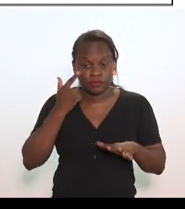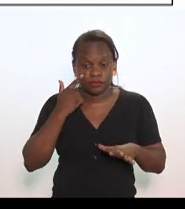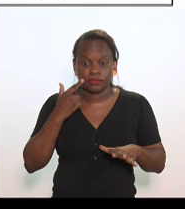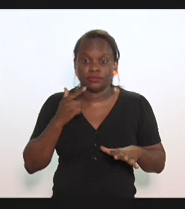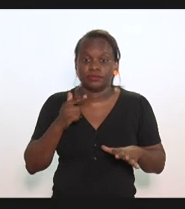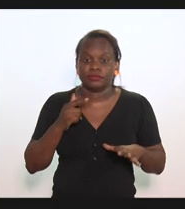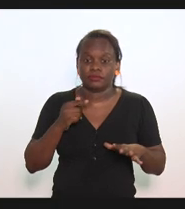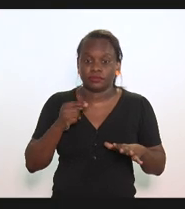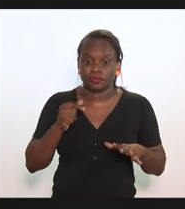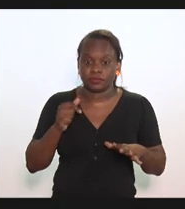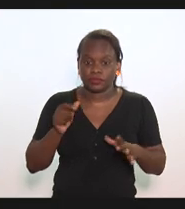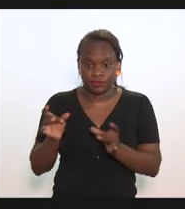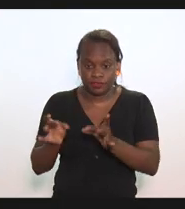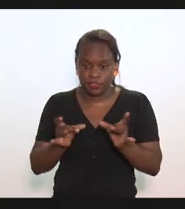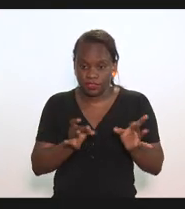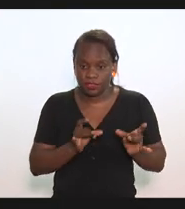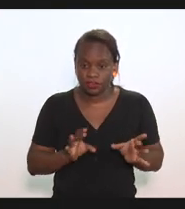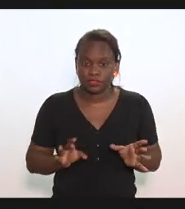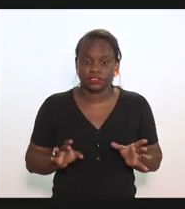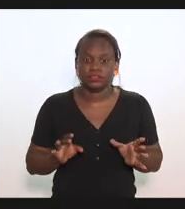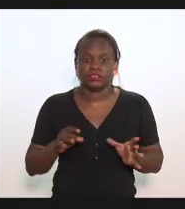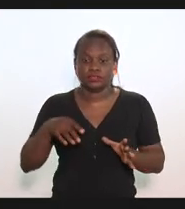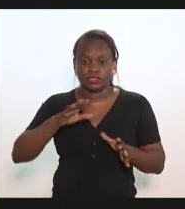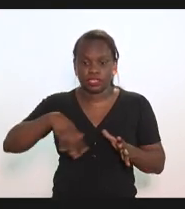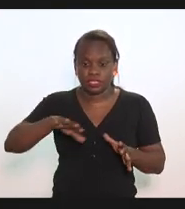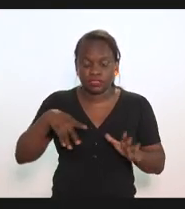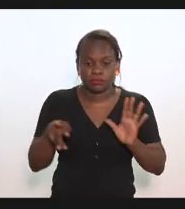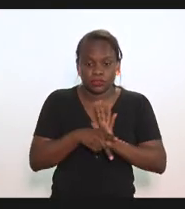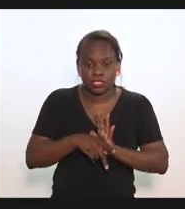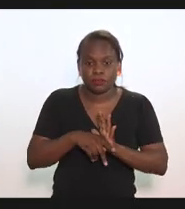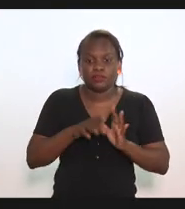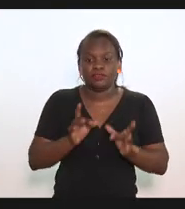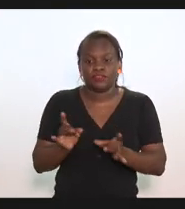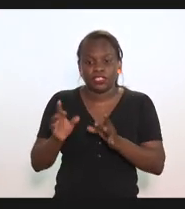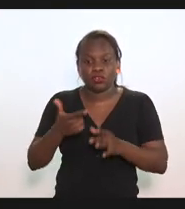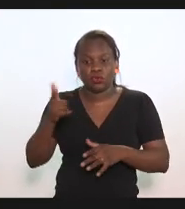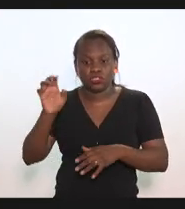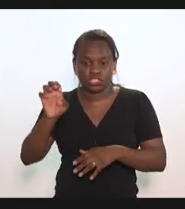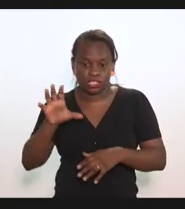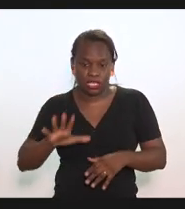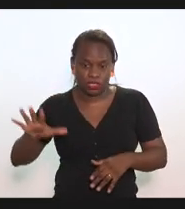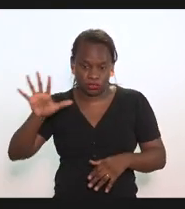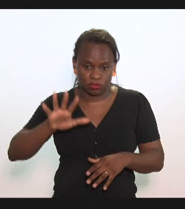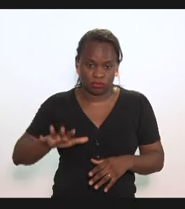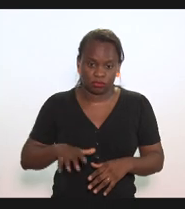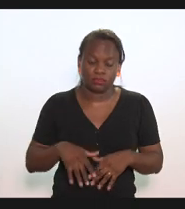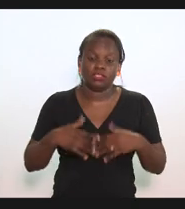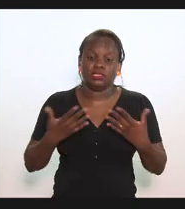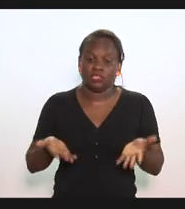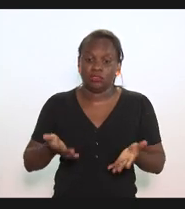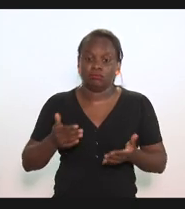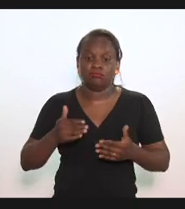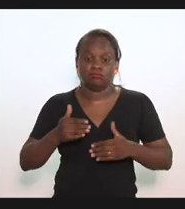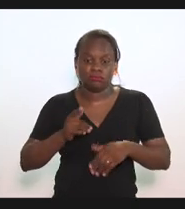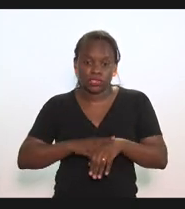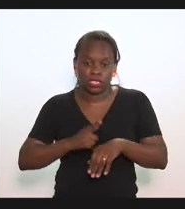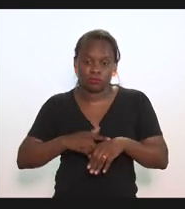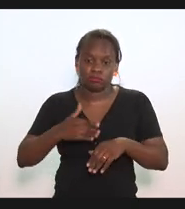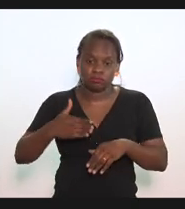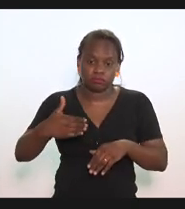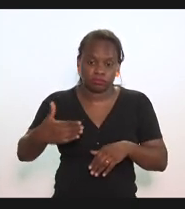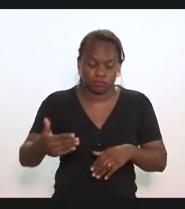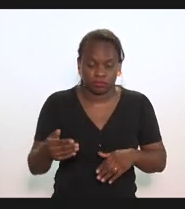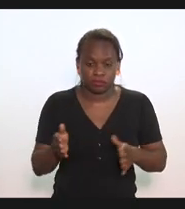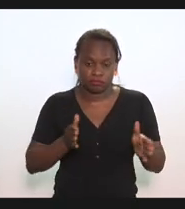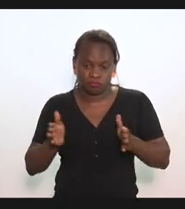da venda dos nossos volumes para o interestadual, então, a média ou um